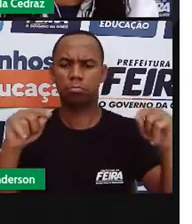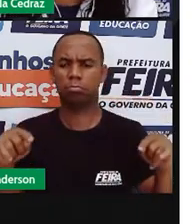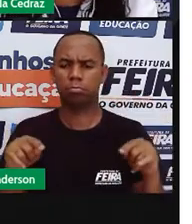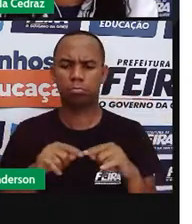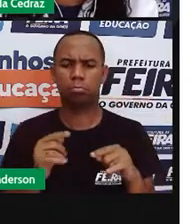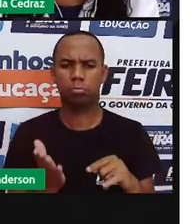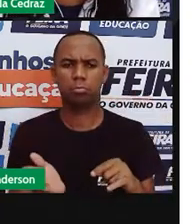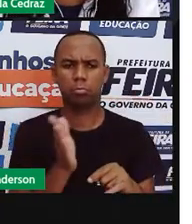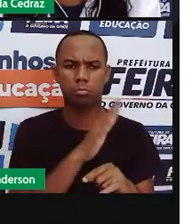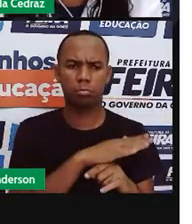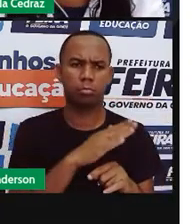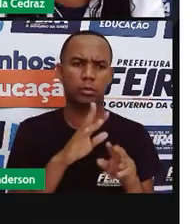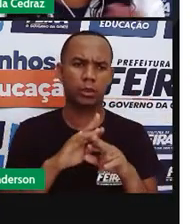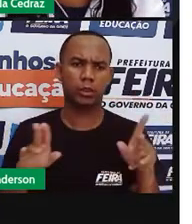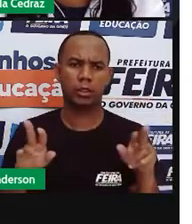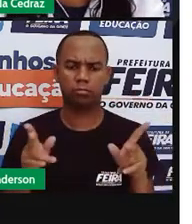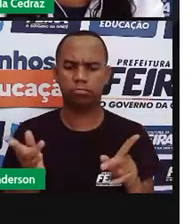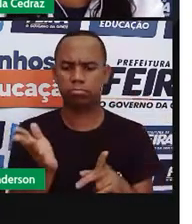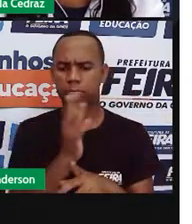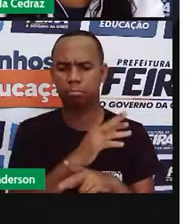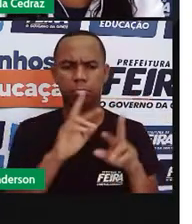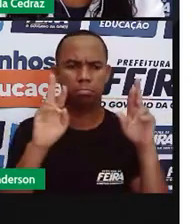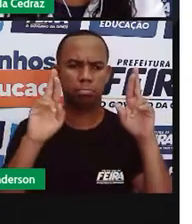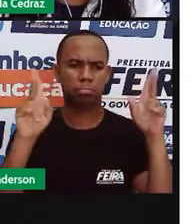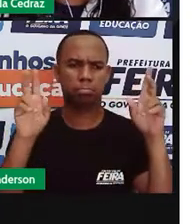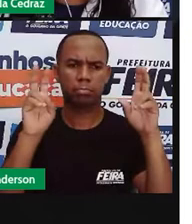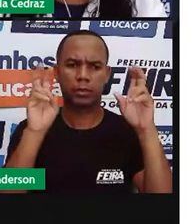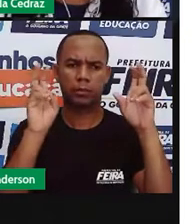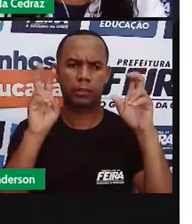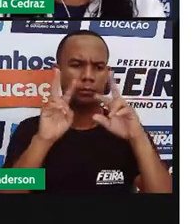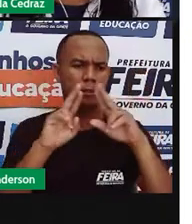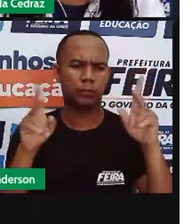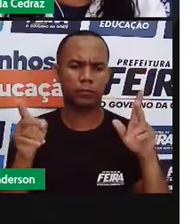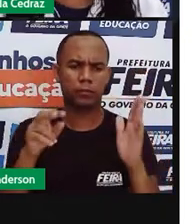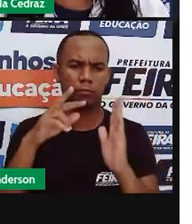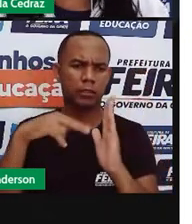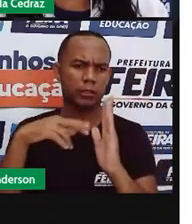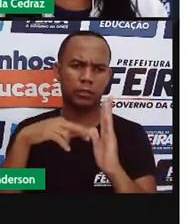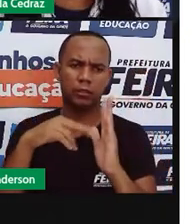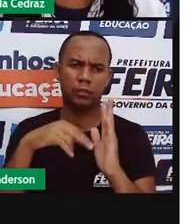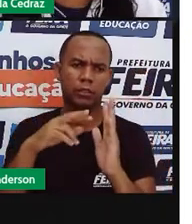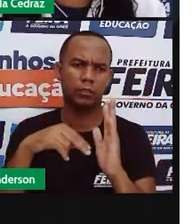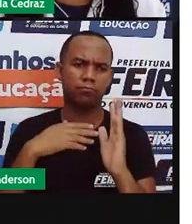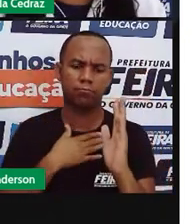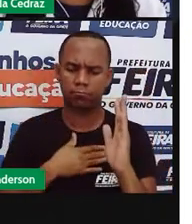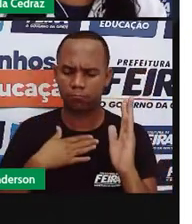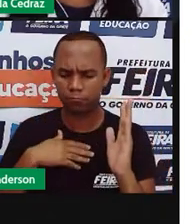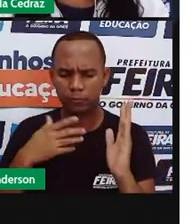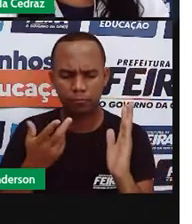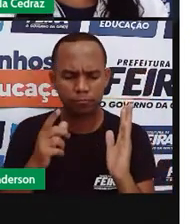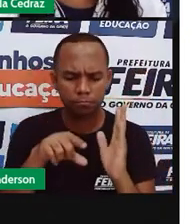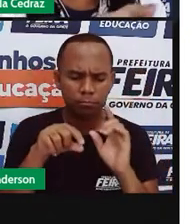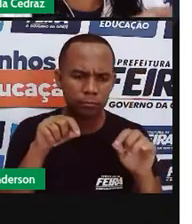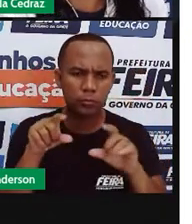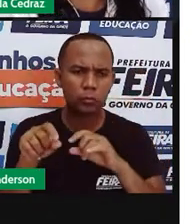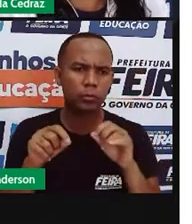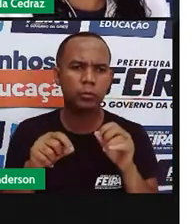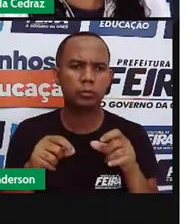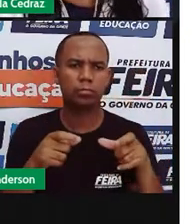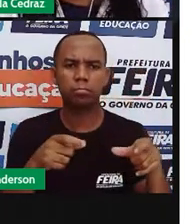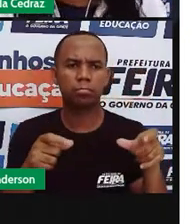totalmente diferente, que o assunto não faz parte daquele, e fazer a minha leitura ao meu gosto, do jeito que eu quiser.